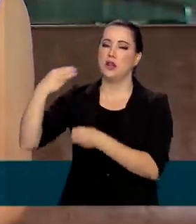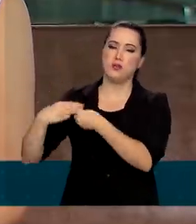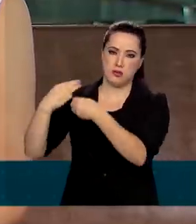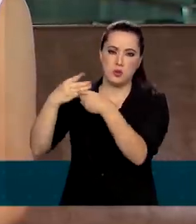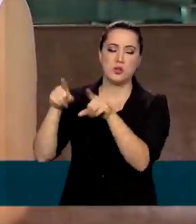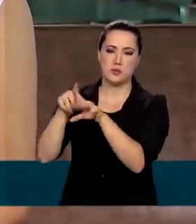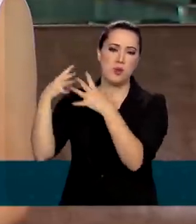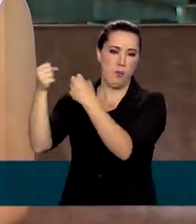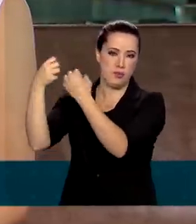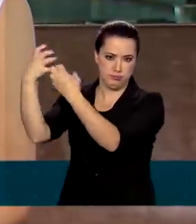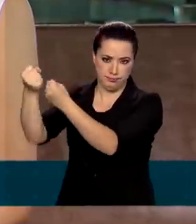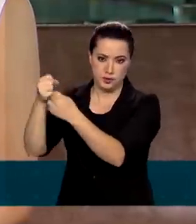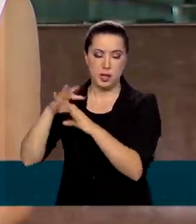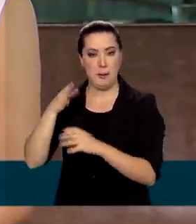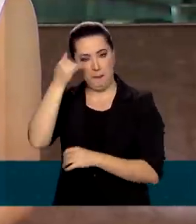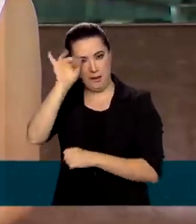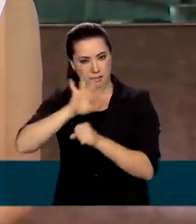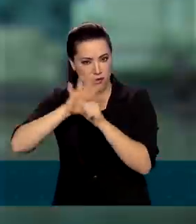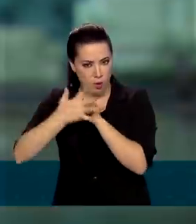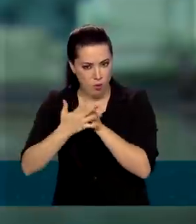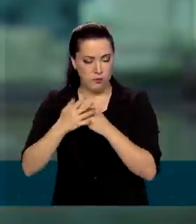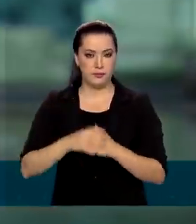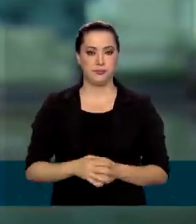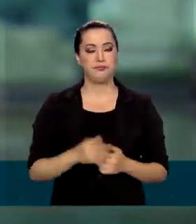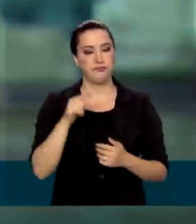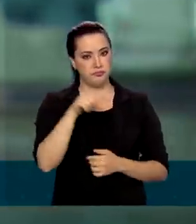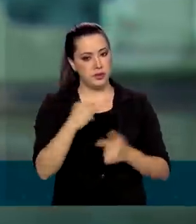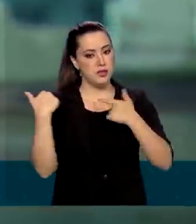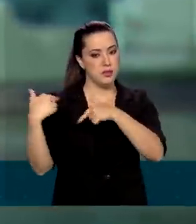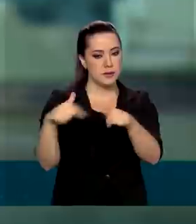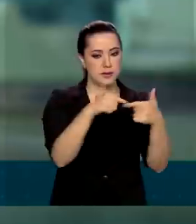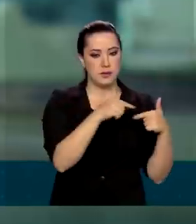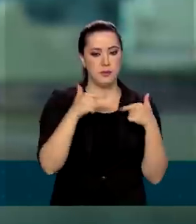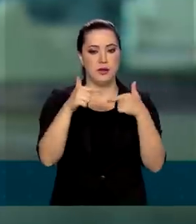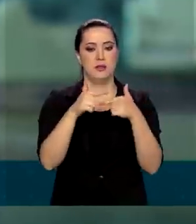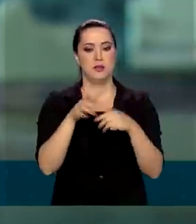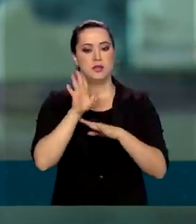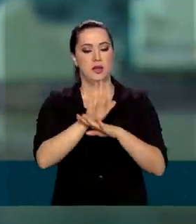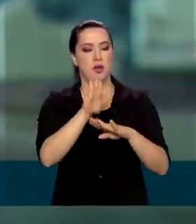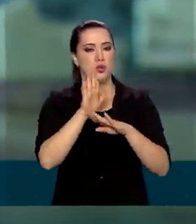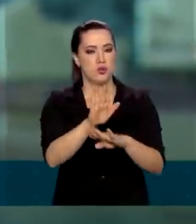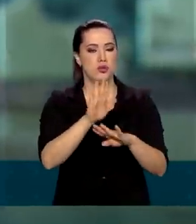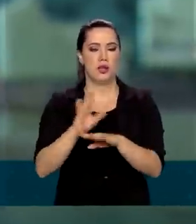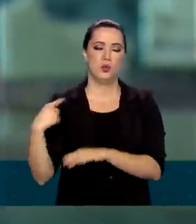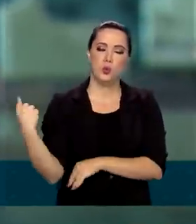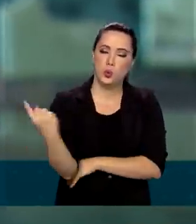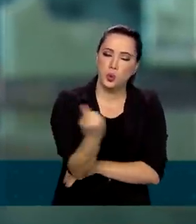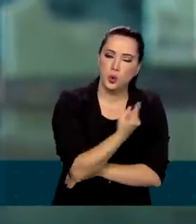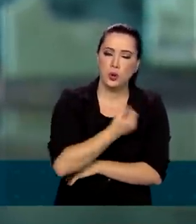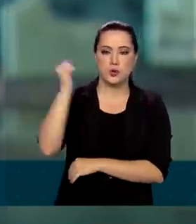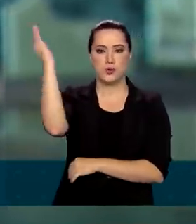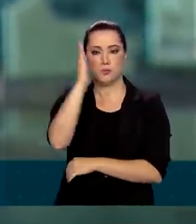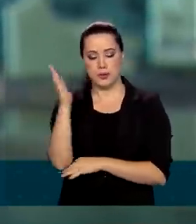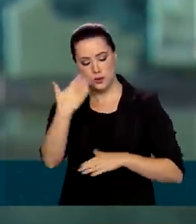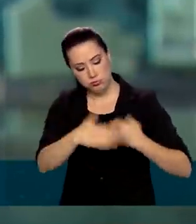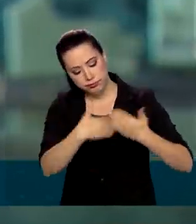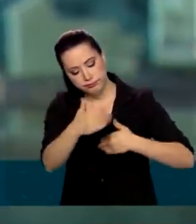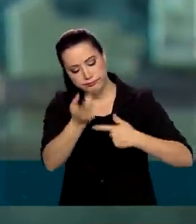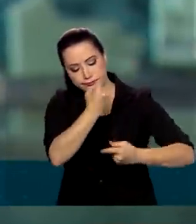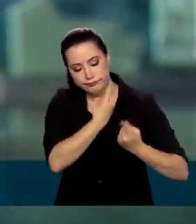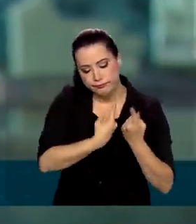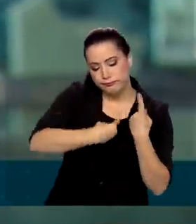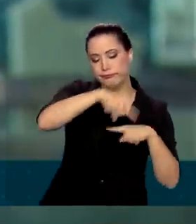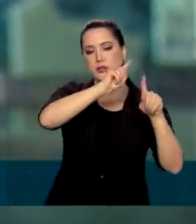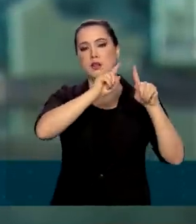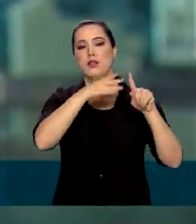coronavírus, dentre outras ações. Essas ações têm ajudado nosso Brasil a seguir rumo ao progresso